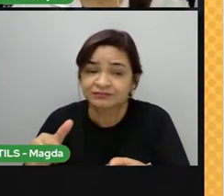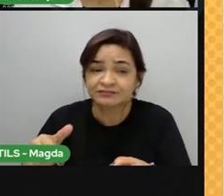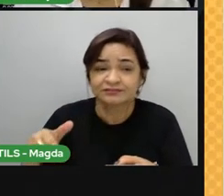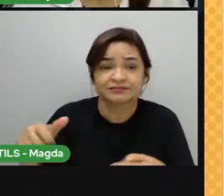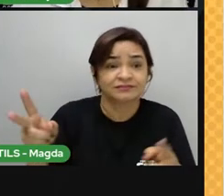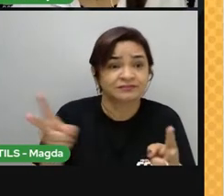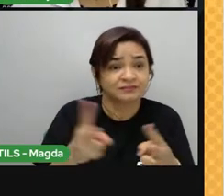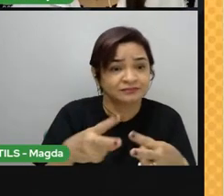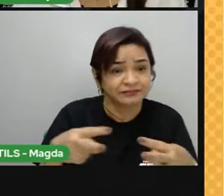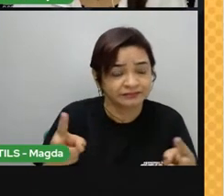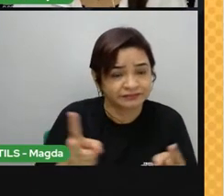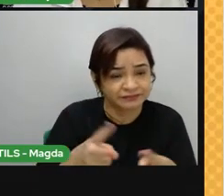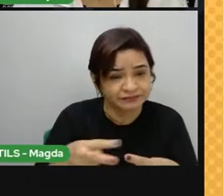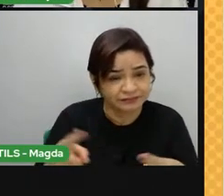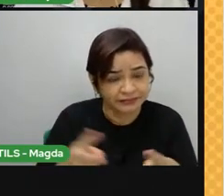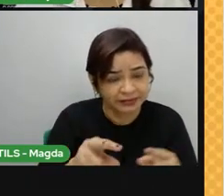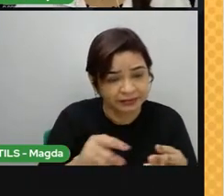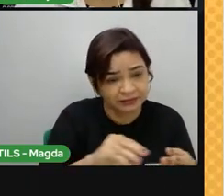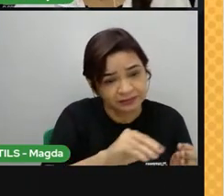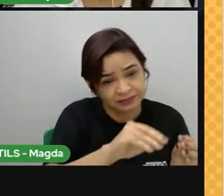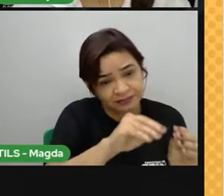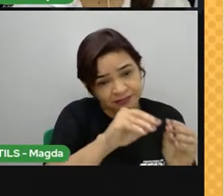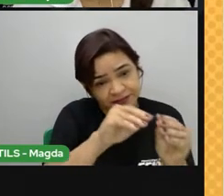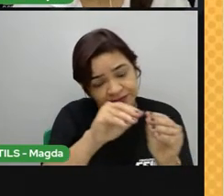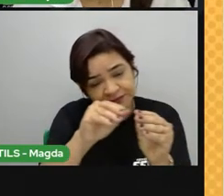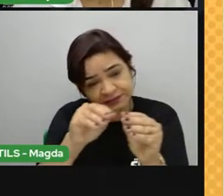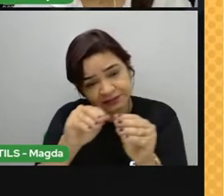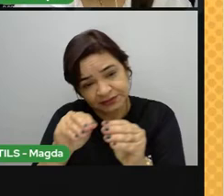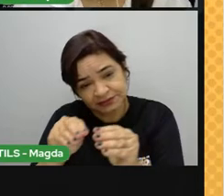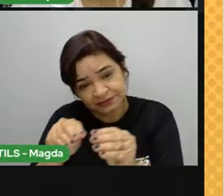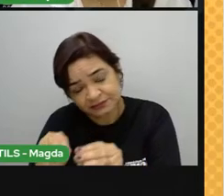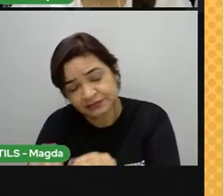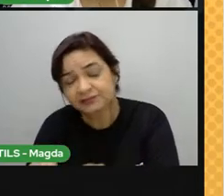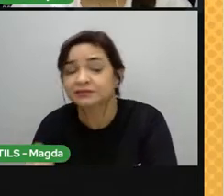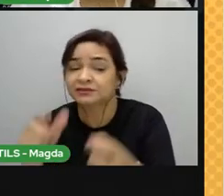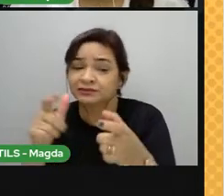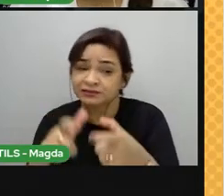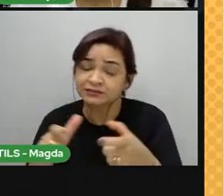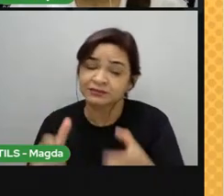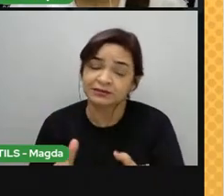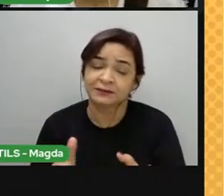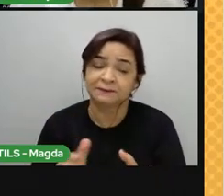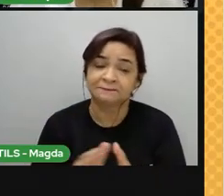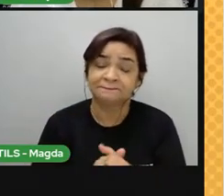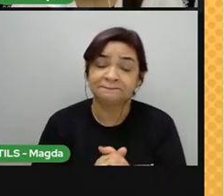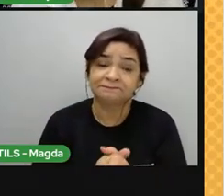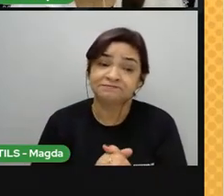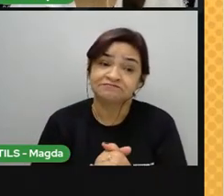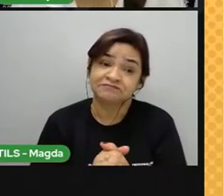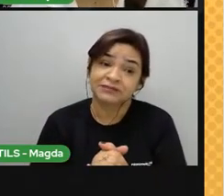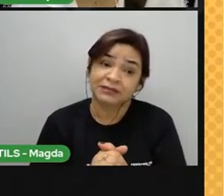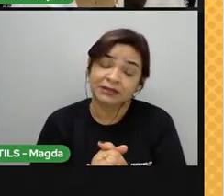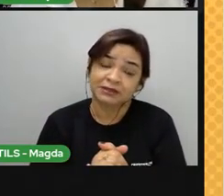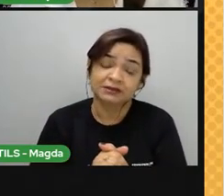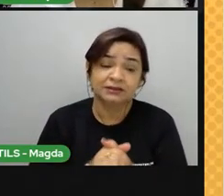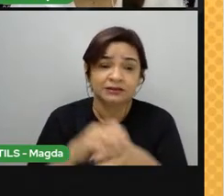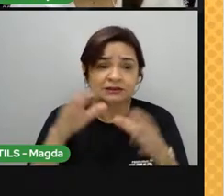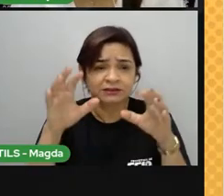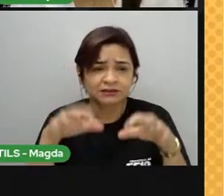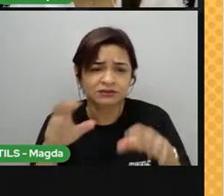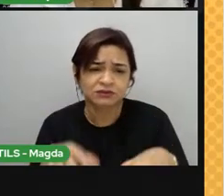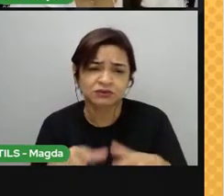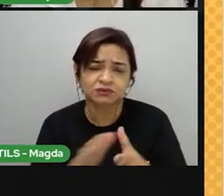ocorreu o intemperismo, a fragmentação de uma rocha que já existia. E agora, essa água da chuva e o próprio vento estão